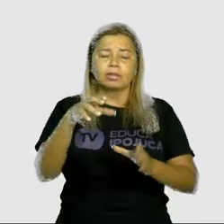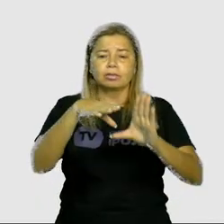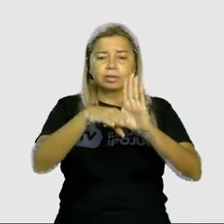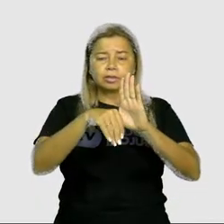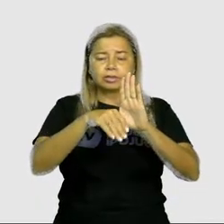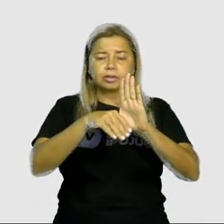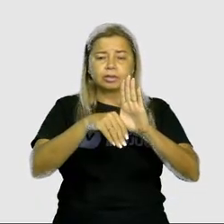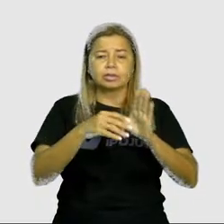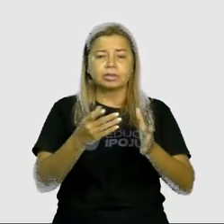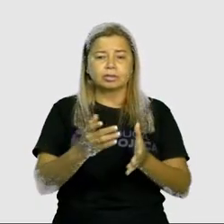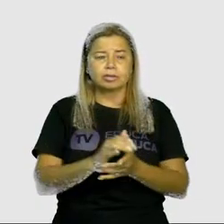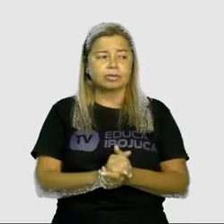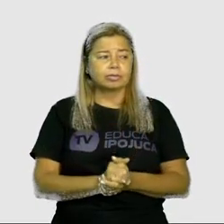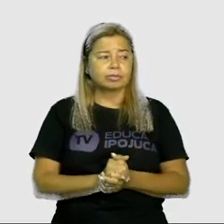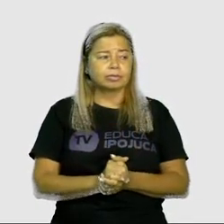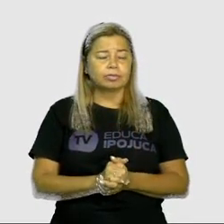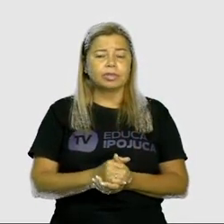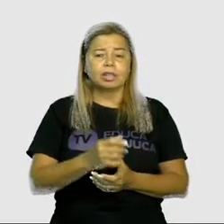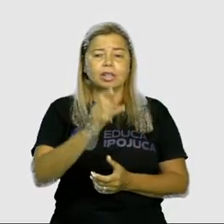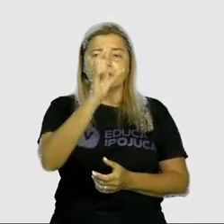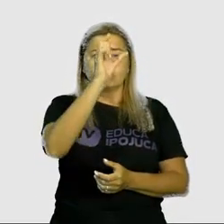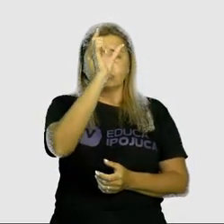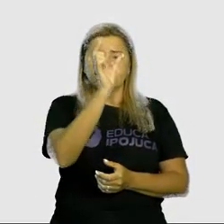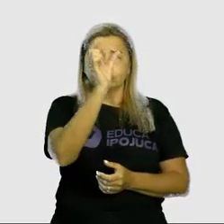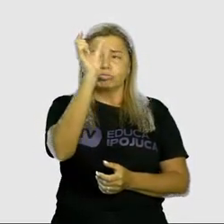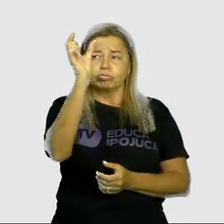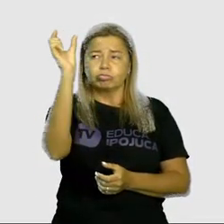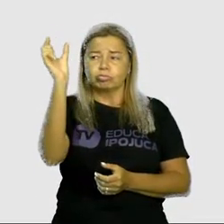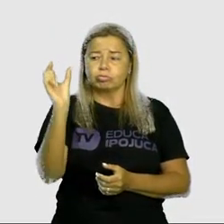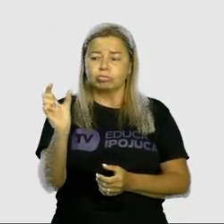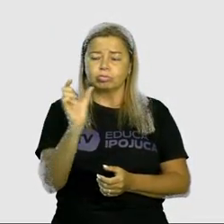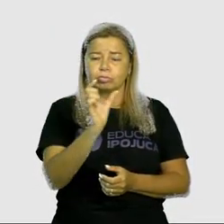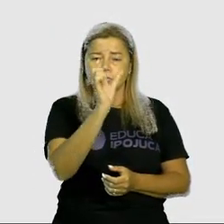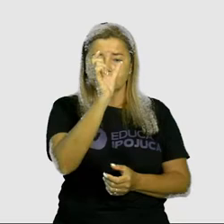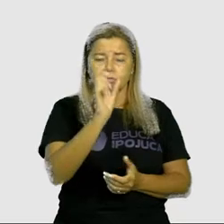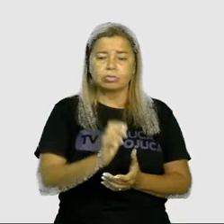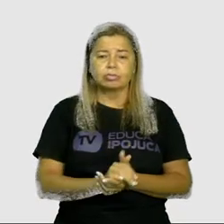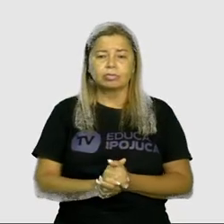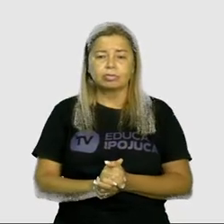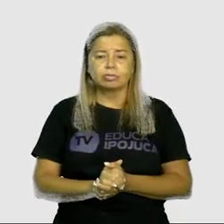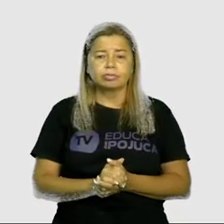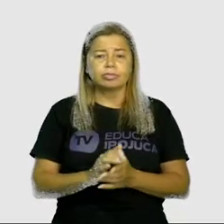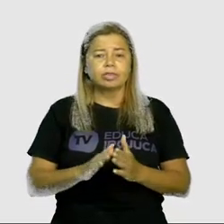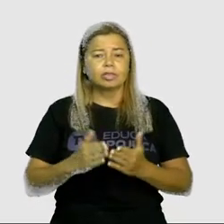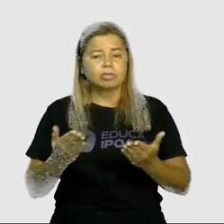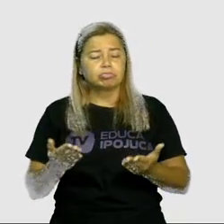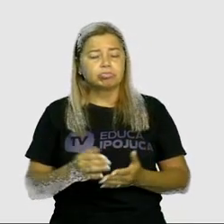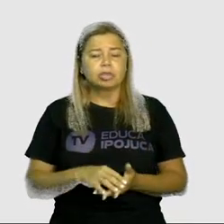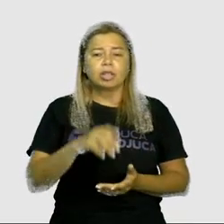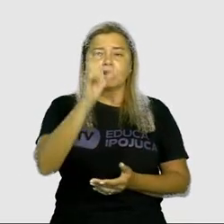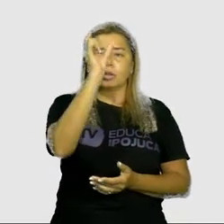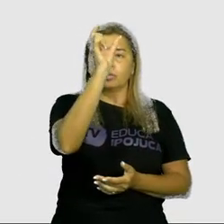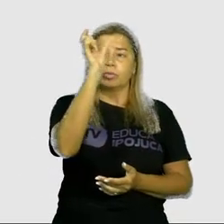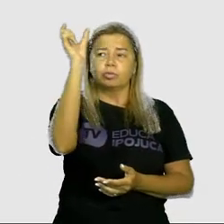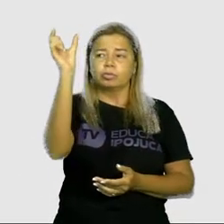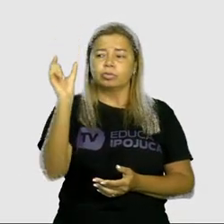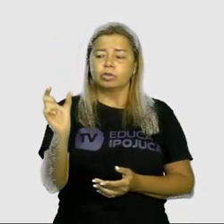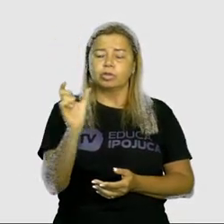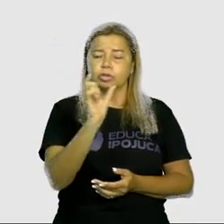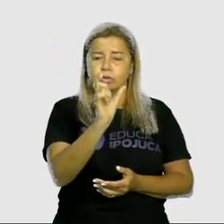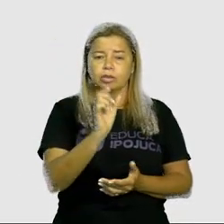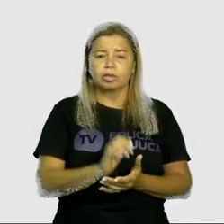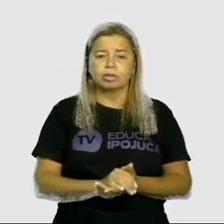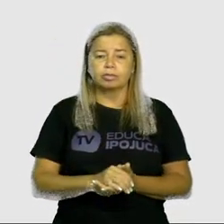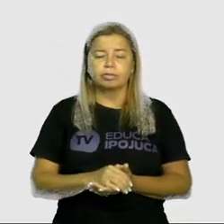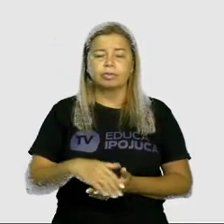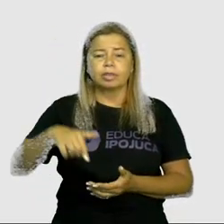é chamado de quadrinha. Então, quatro conjuntos ou quatro linhas, quatro versos formam